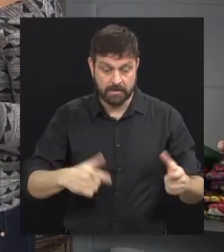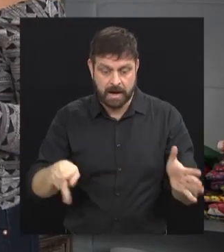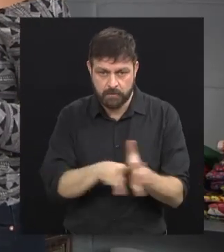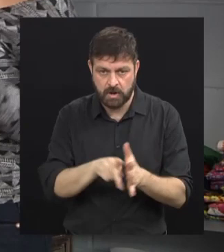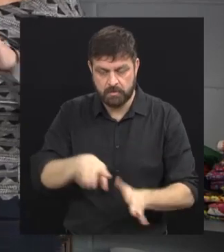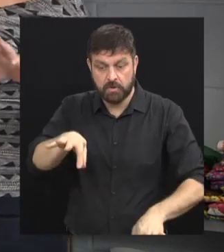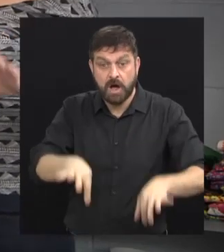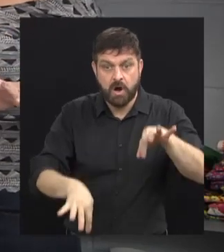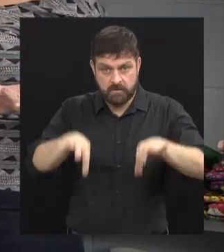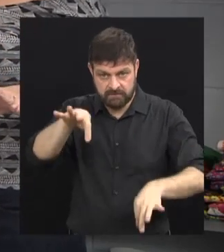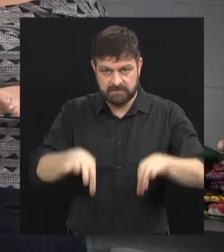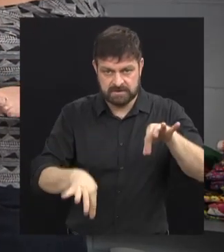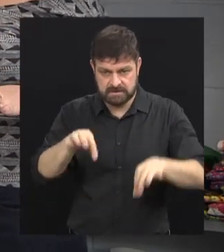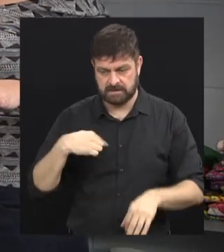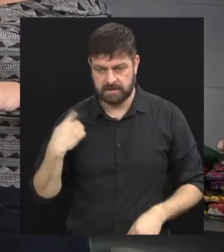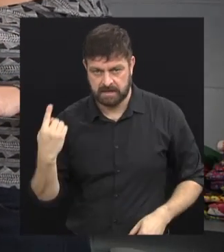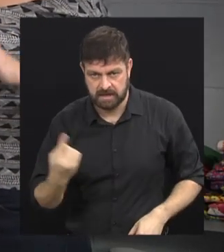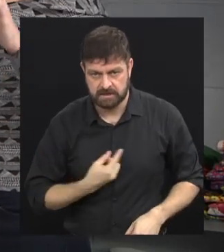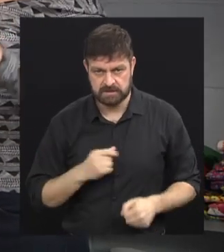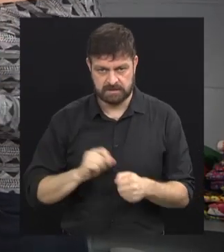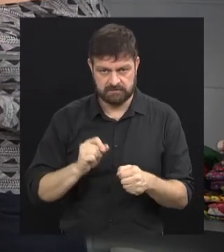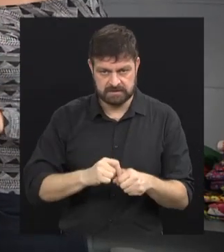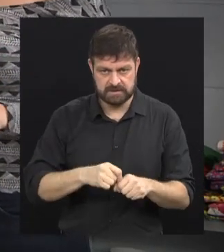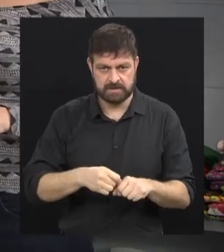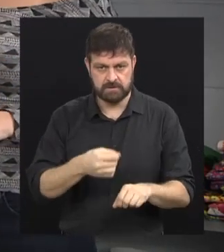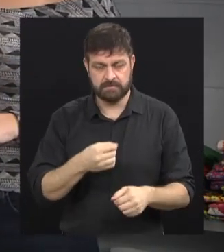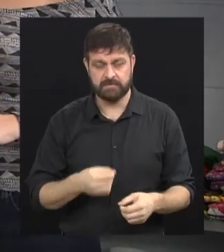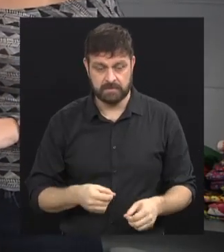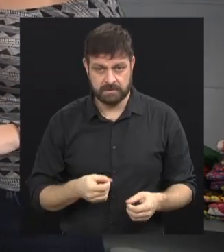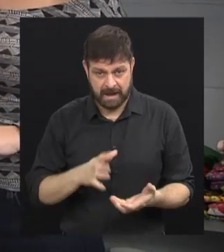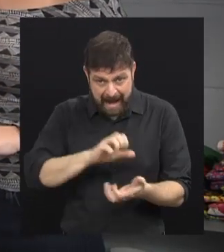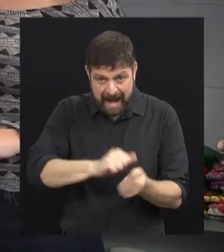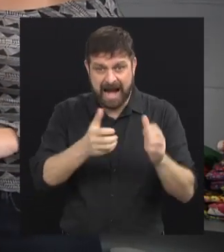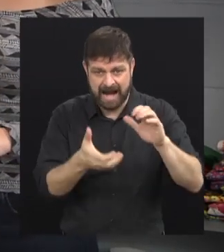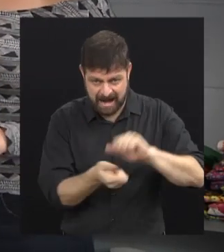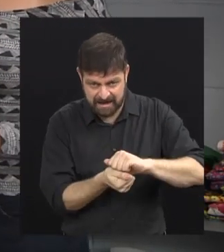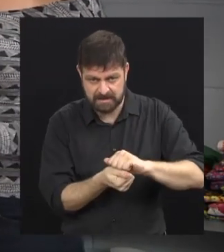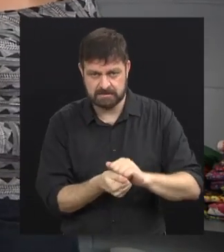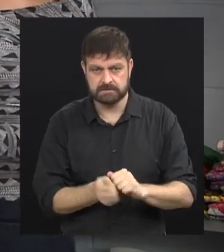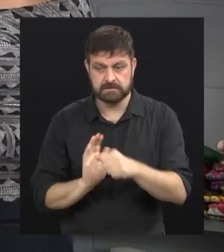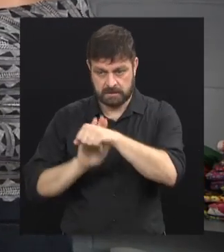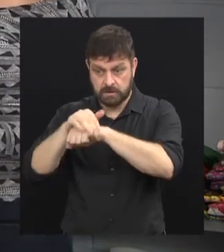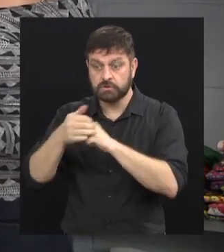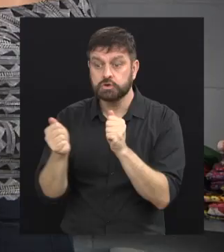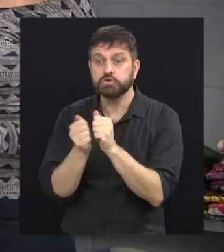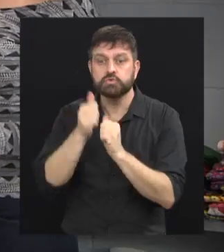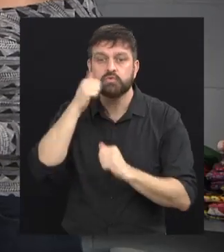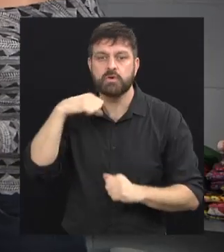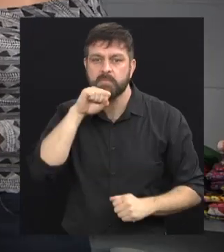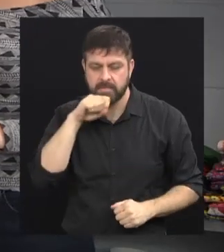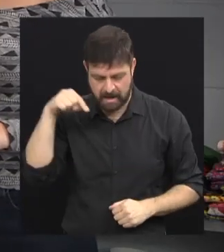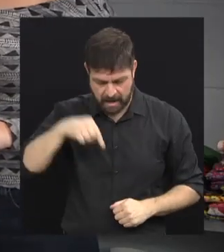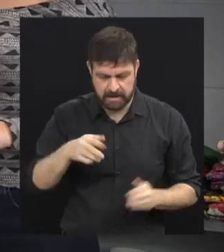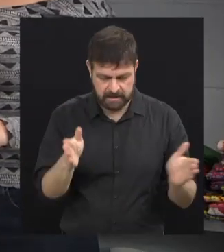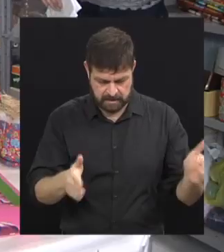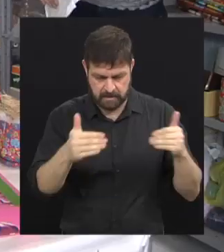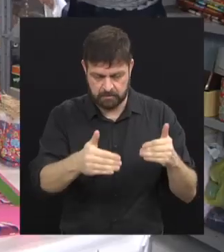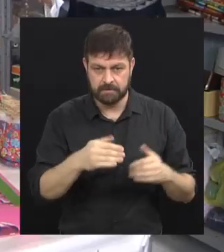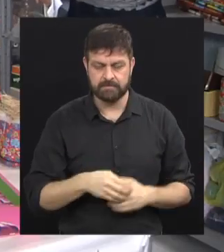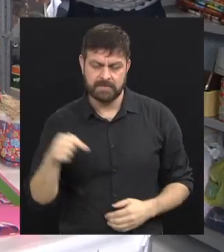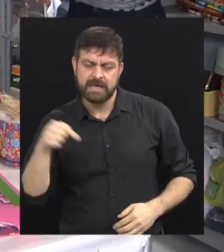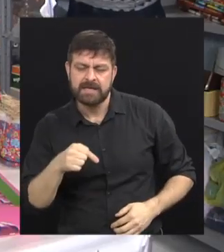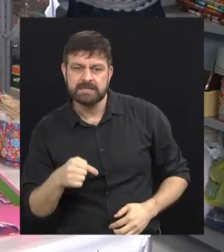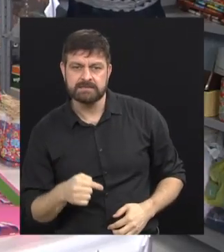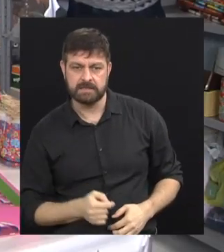oficina, né, Cátia? Esse espaço que a gente está gravando agora é onde acontece a oficina de artes de vocês. isso, é isso. A noite com as mães. É o ateliê aqui.